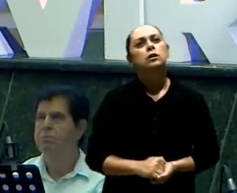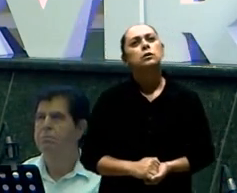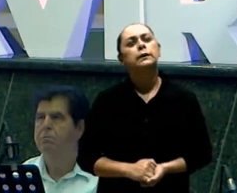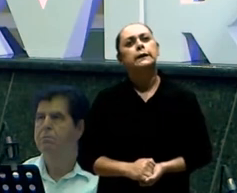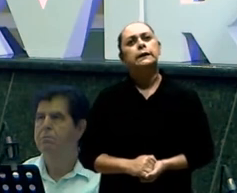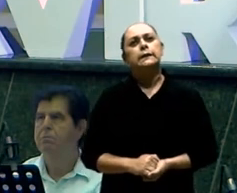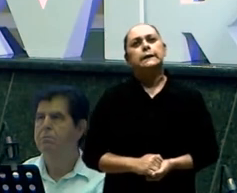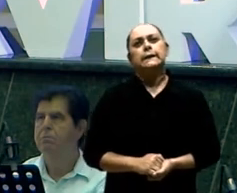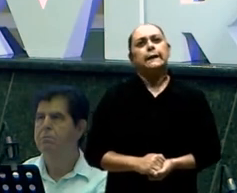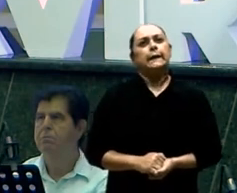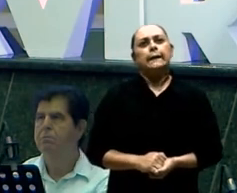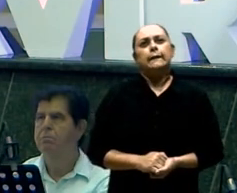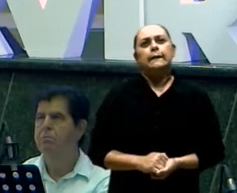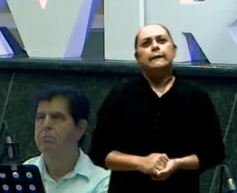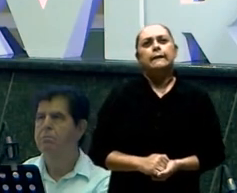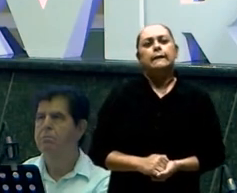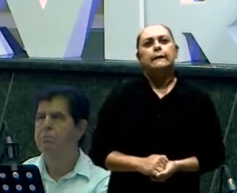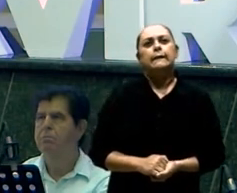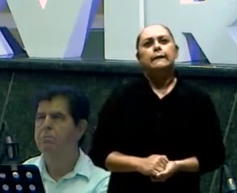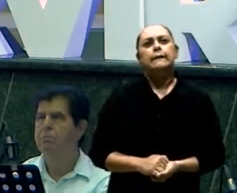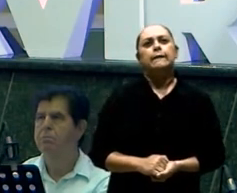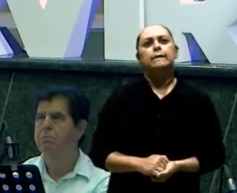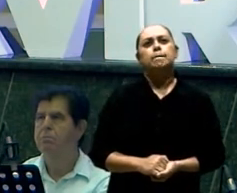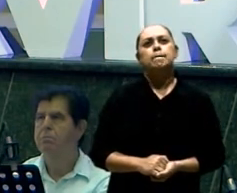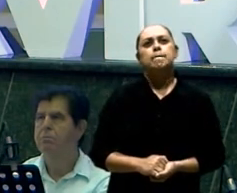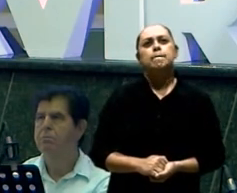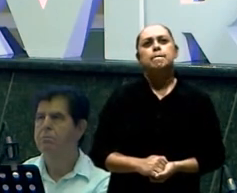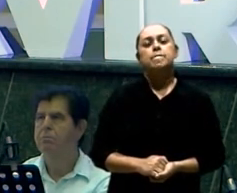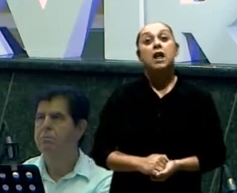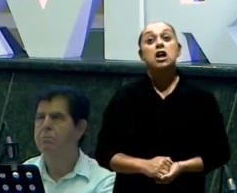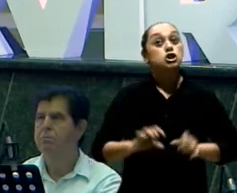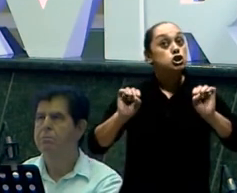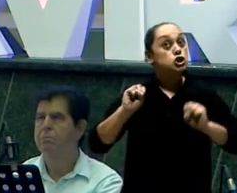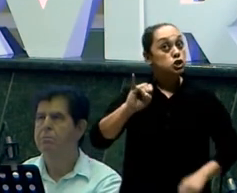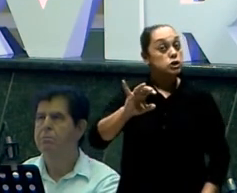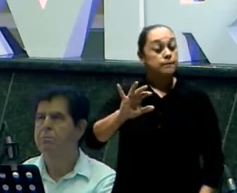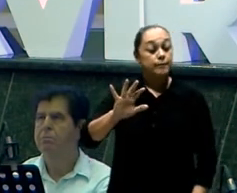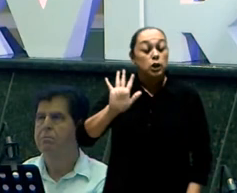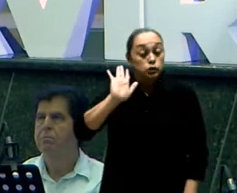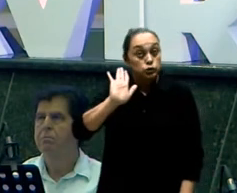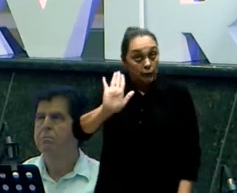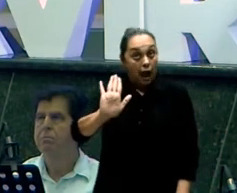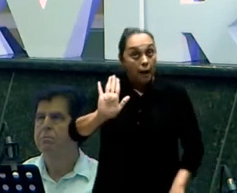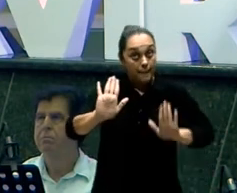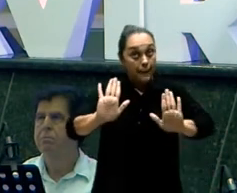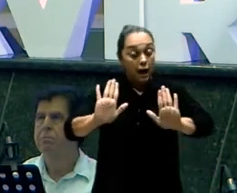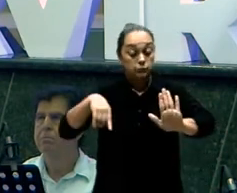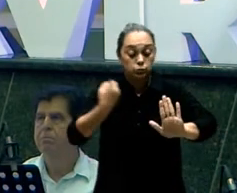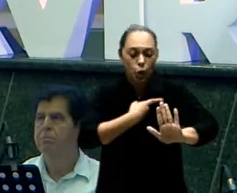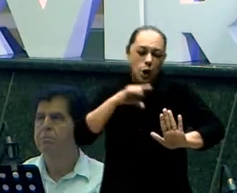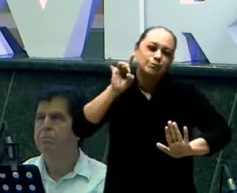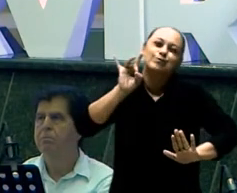movimento Só que outro dia Você cresceu Mas você estava dormindo E não percebeu E aí você vai A tua